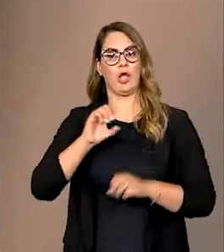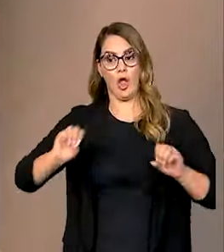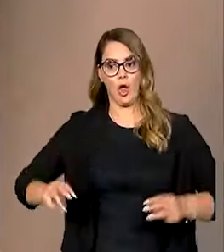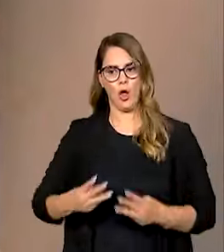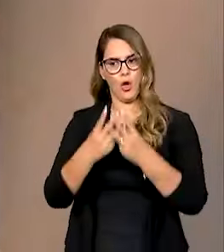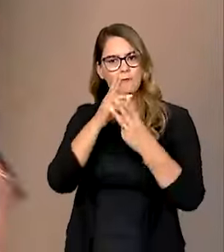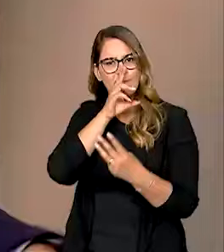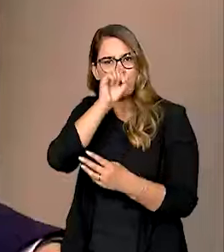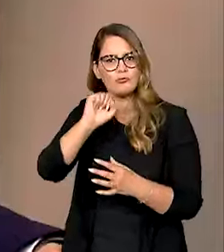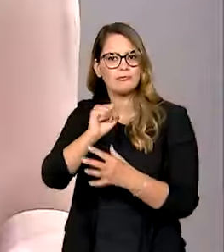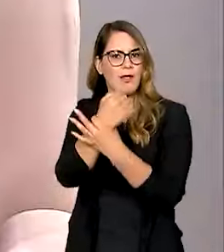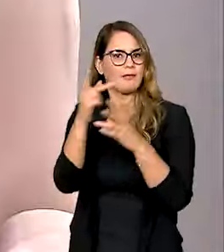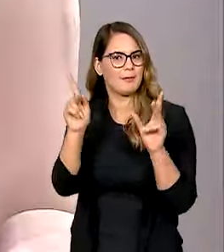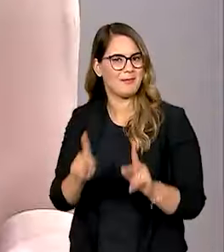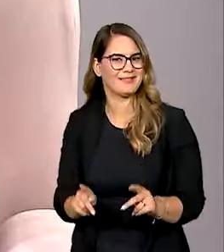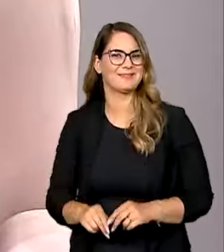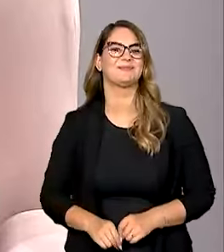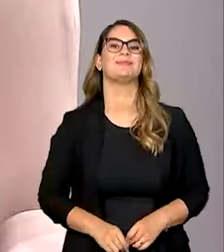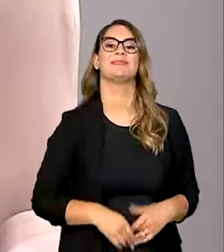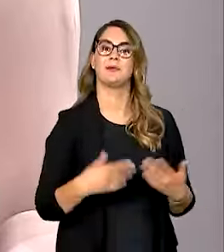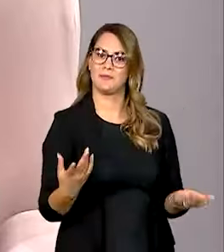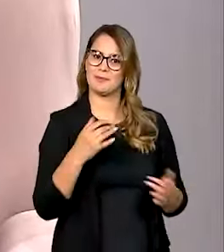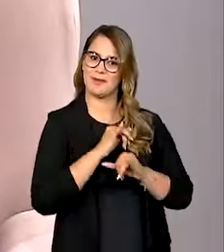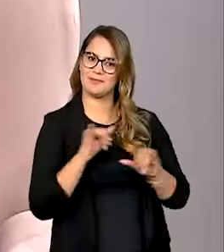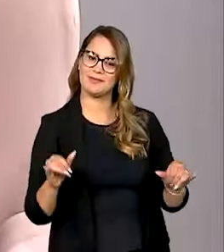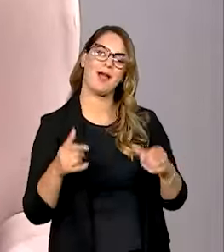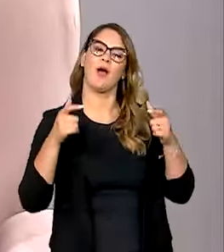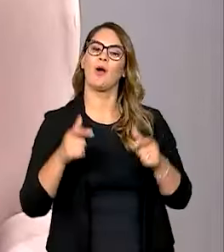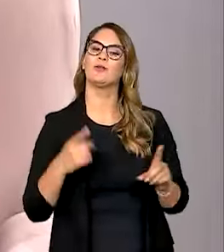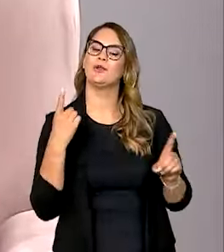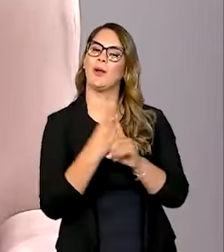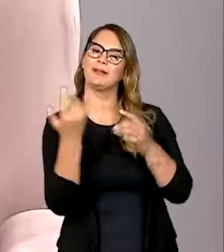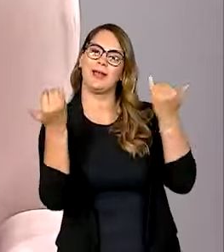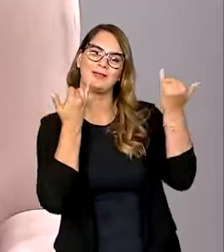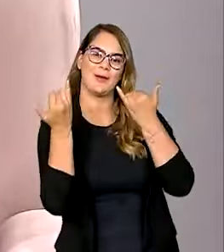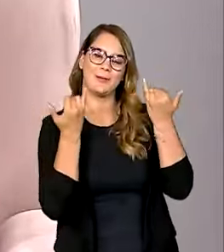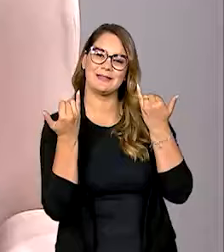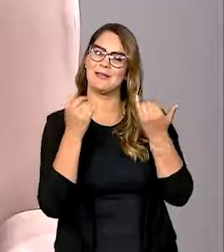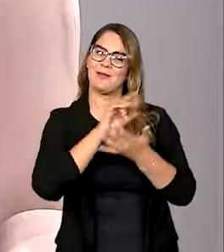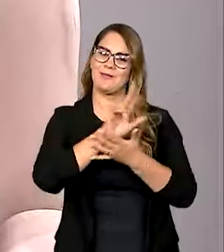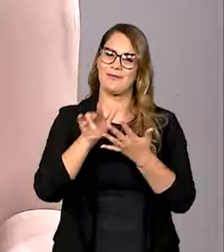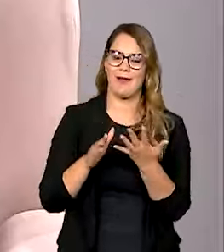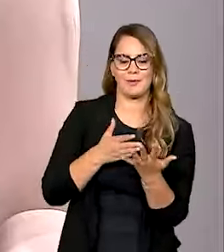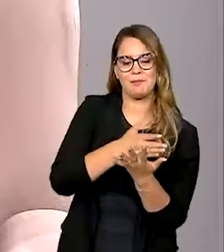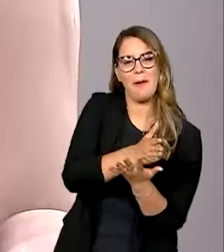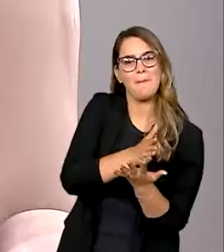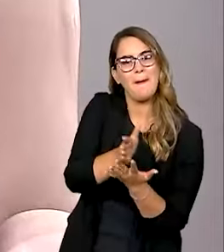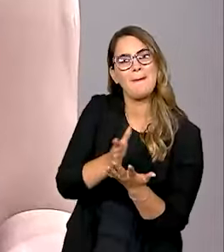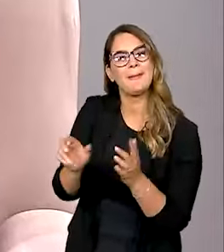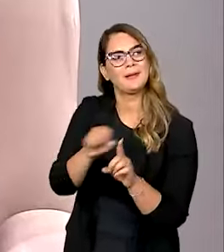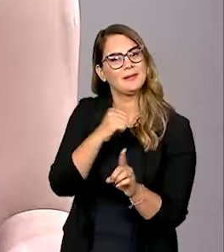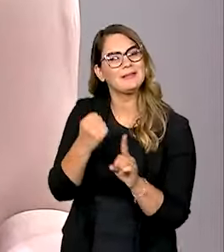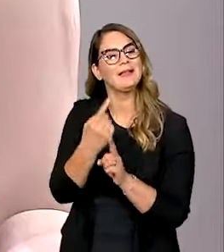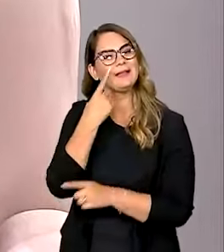forte que garanta a paz. Agora, vamos dar o serviço de onde encontrar essas informações, né, aí vários eixos, vários setores da sociedade